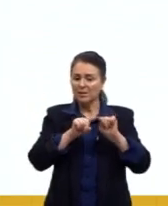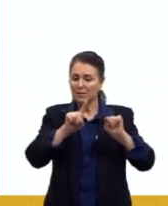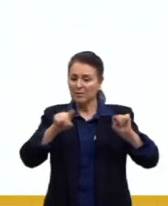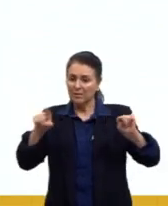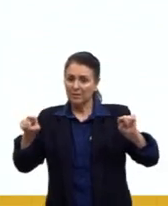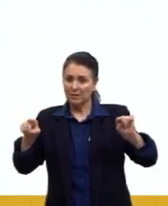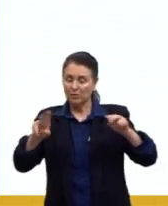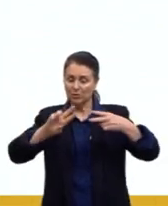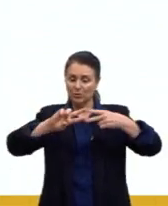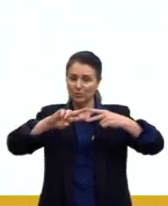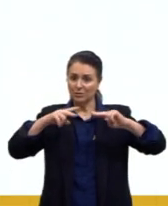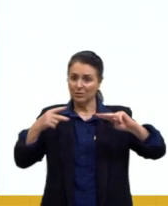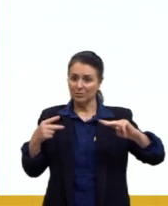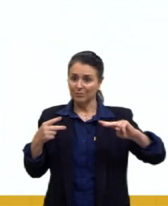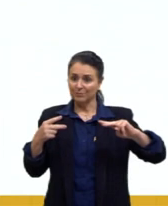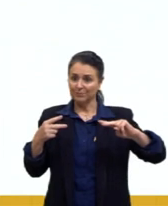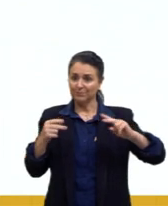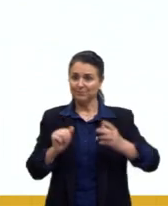genética.